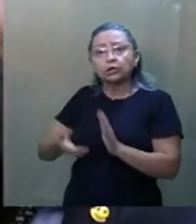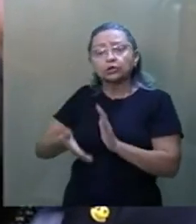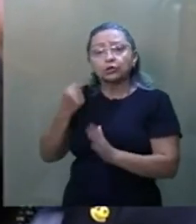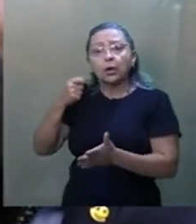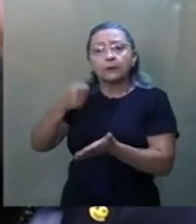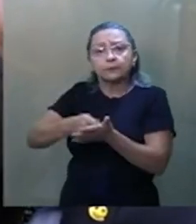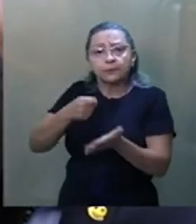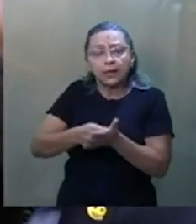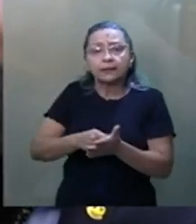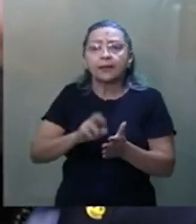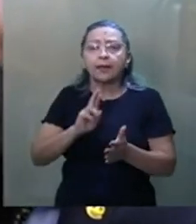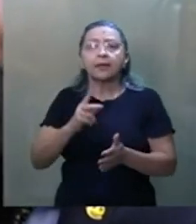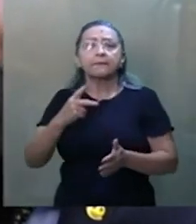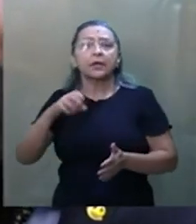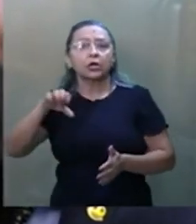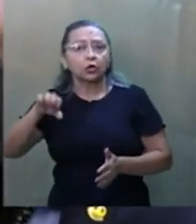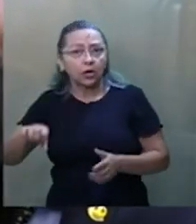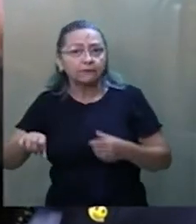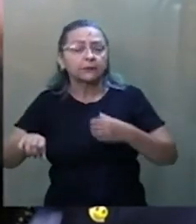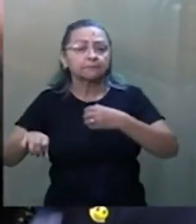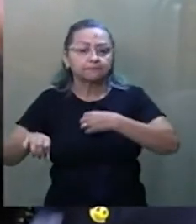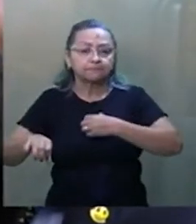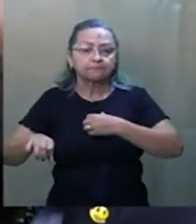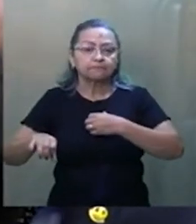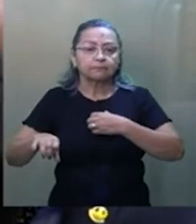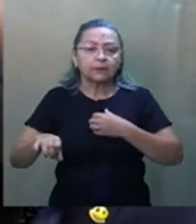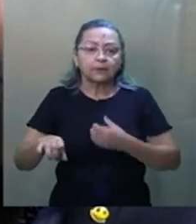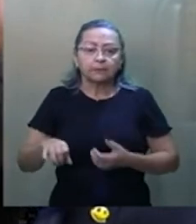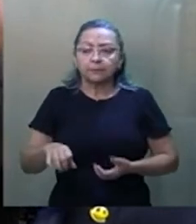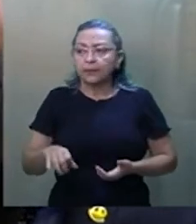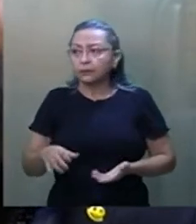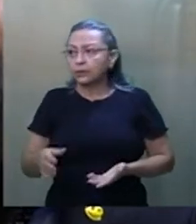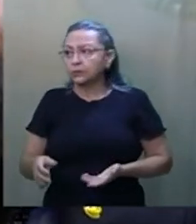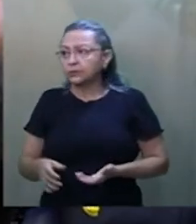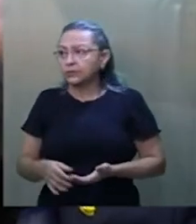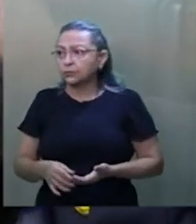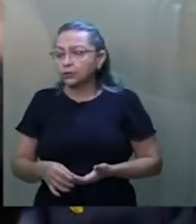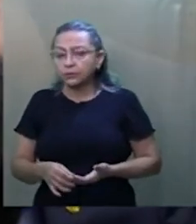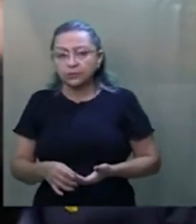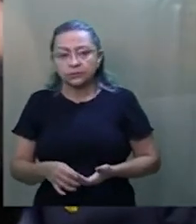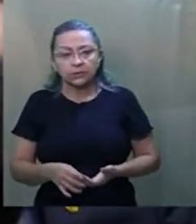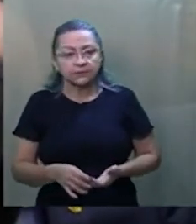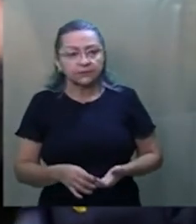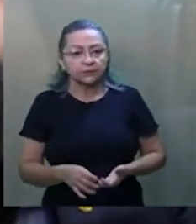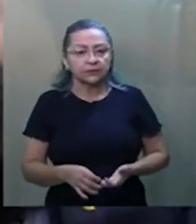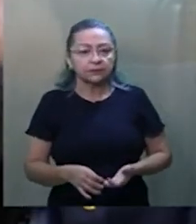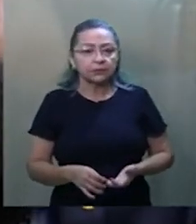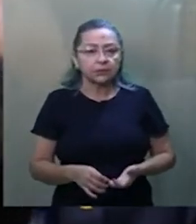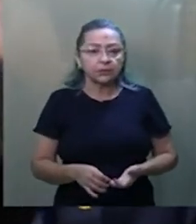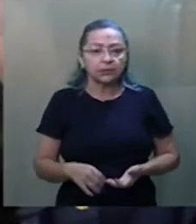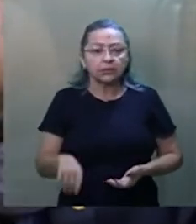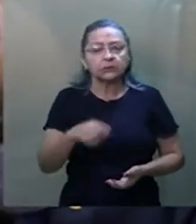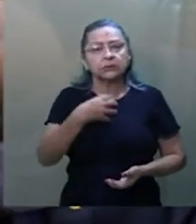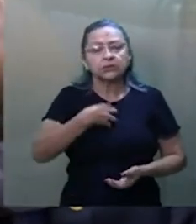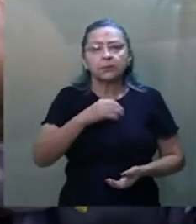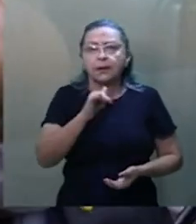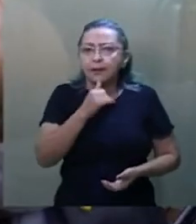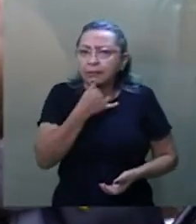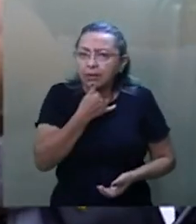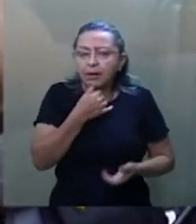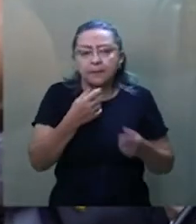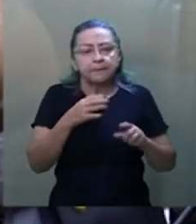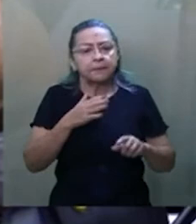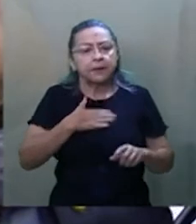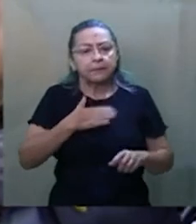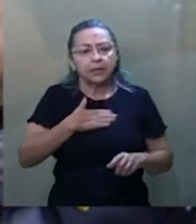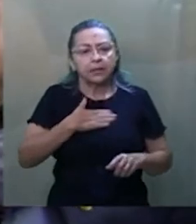impositividade da RP9, que acredito que sequer deveria existir. Recentemente, nós tivemos um lamentável e, para mim, um